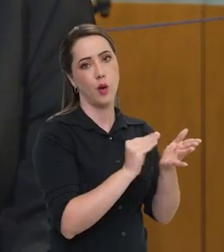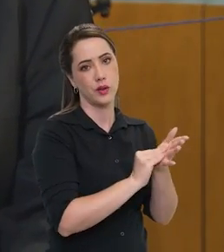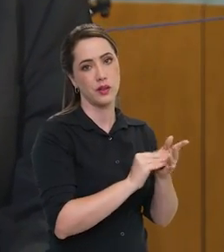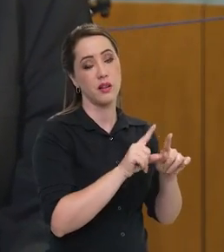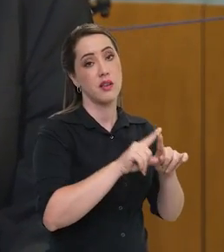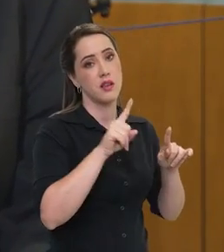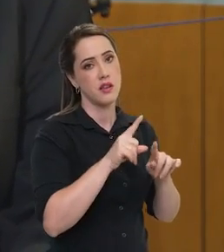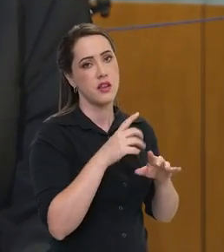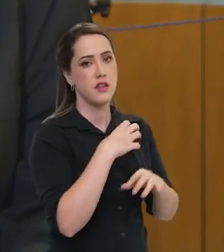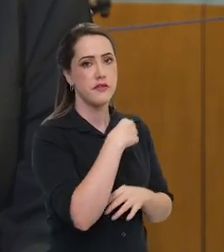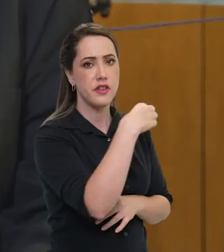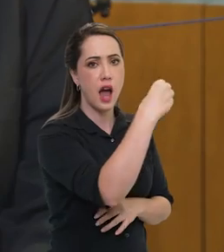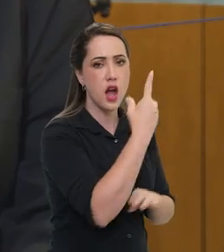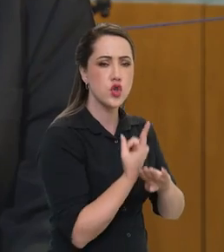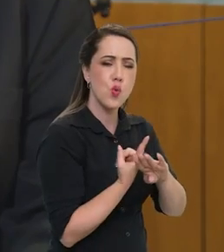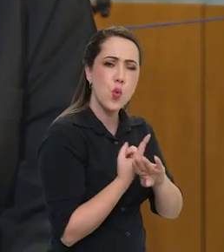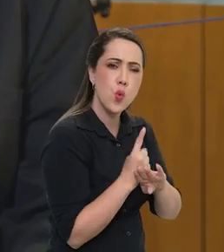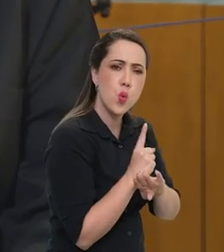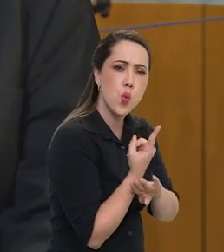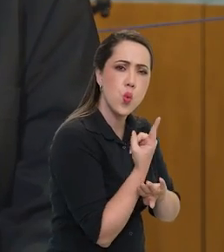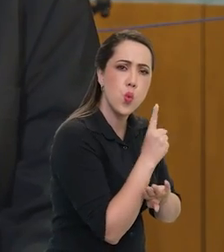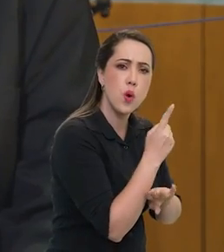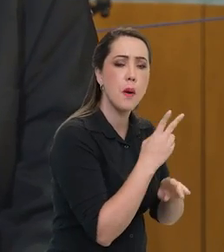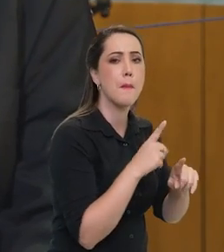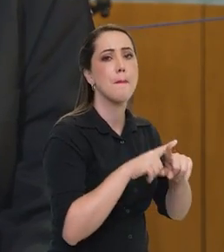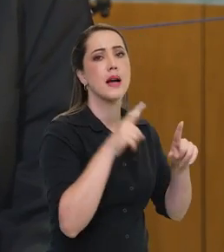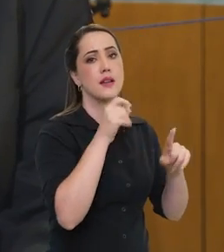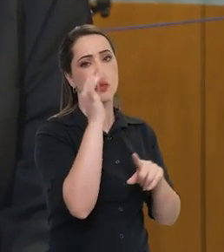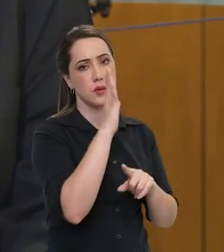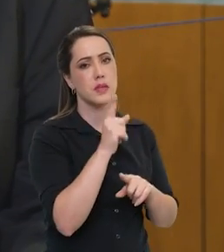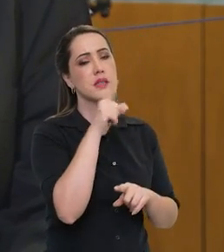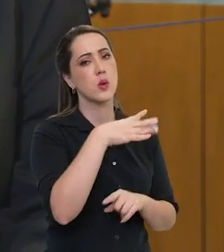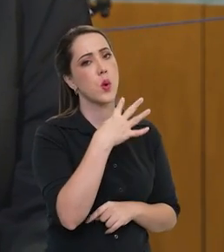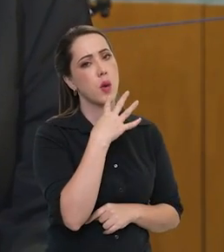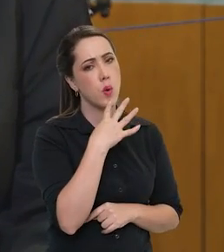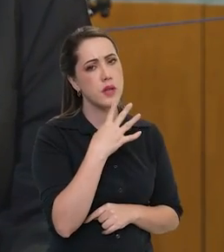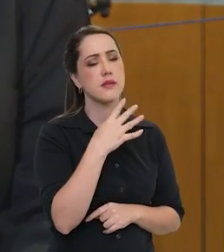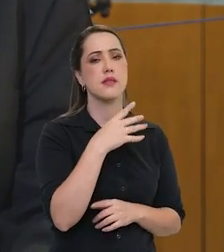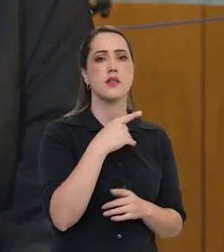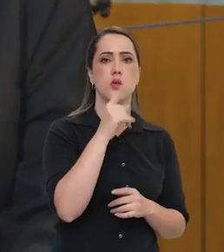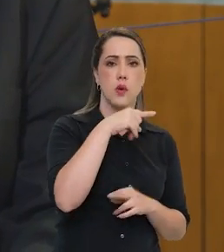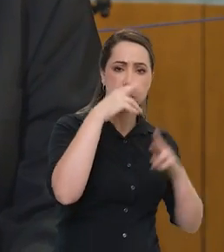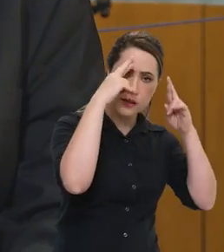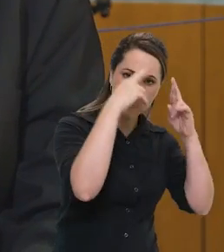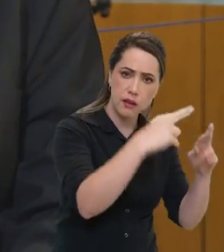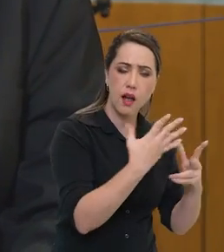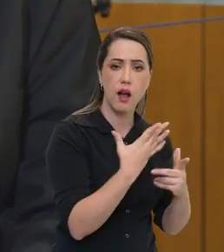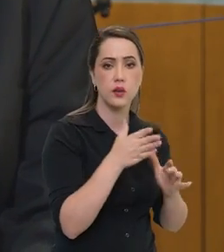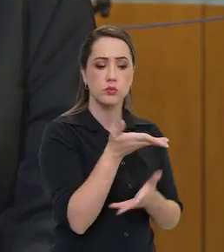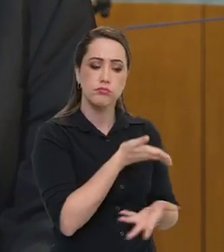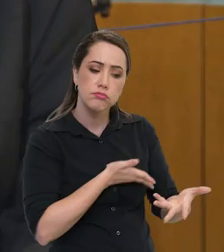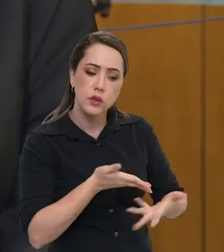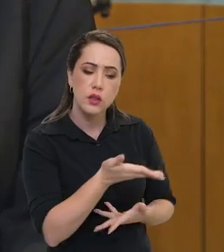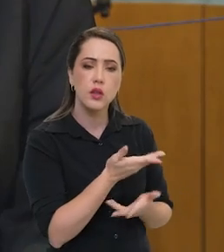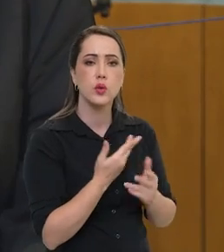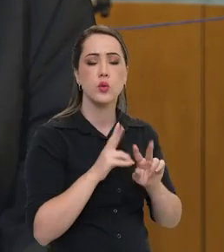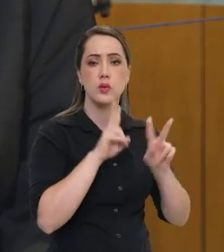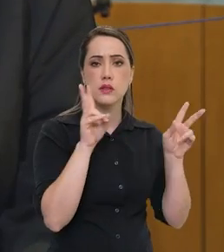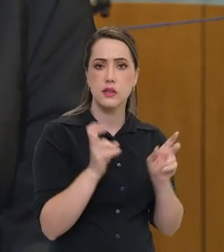E viagens em espaço profundo, mas o Brasil é extremamente conhecido e respeitado nos círculos